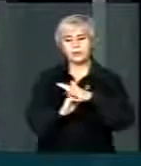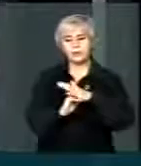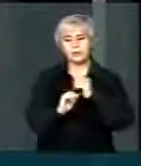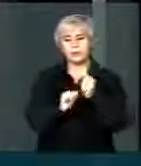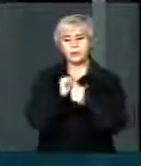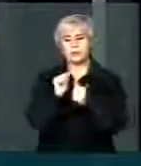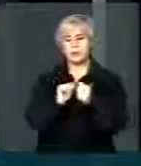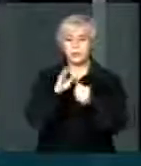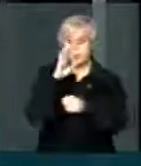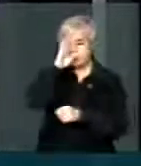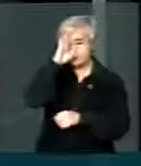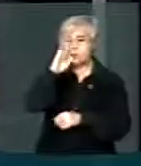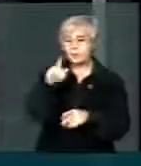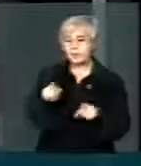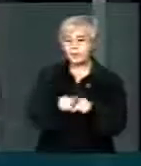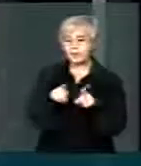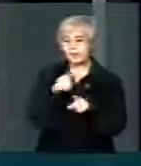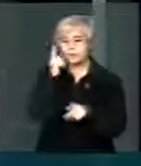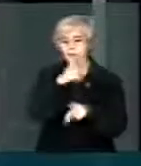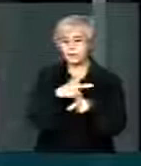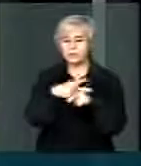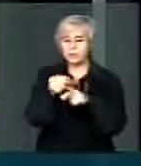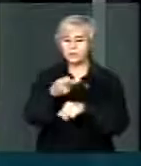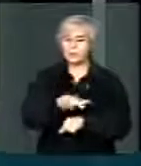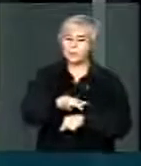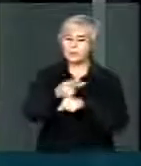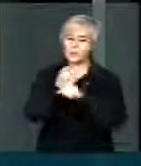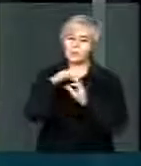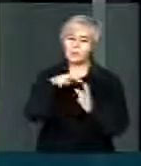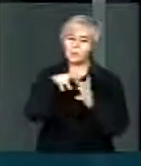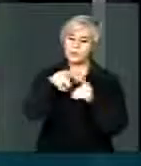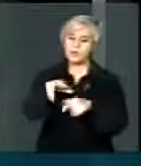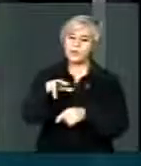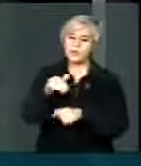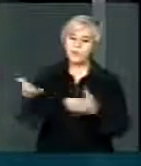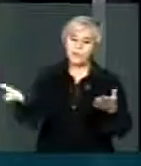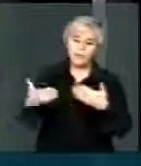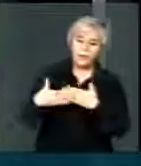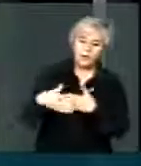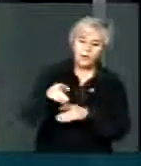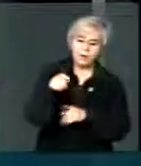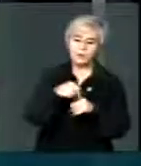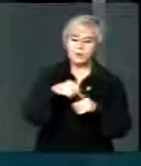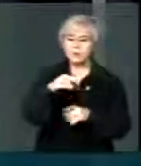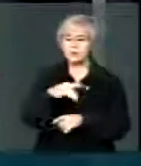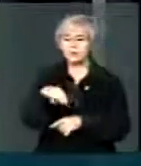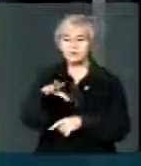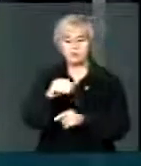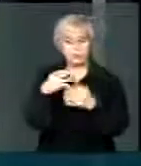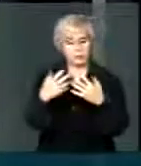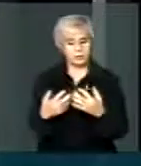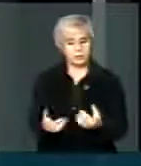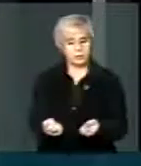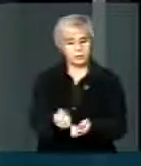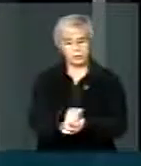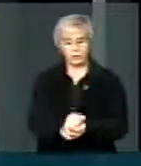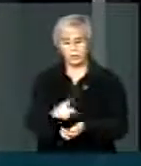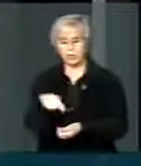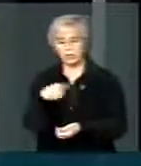ganhou, inclusive, um prêmio internacional, vai ser recebido agora, no mês de maio. Portanto, nós sempre